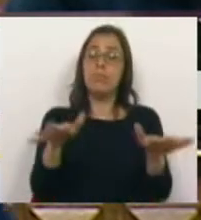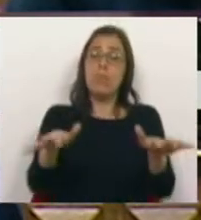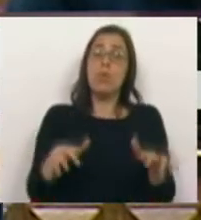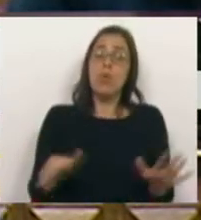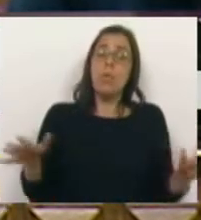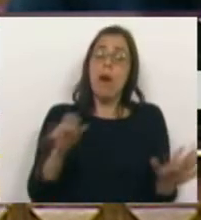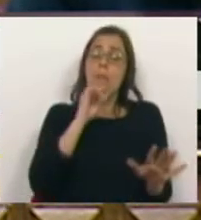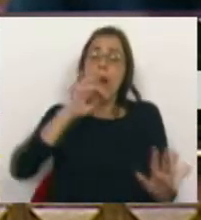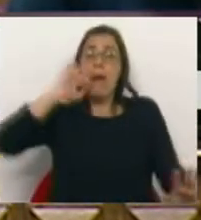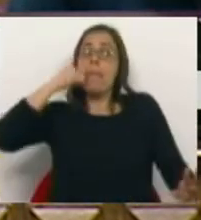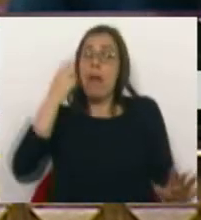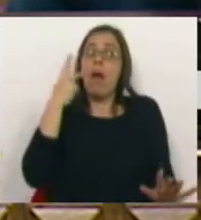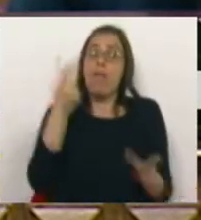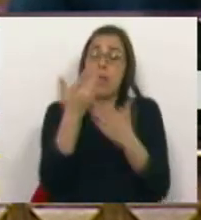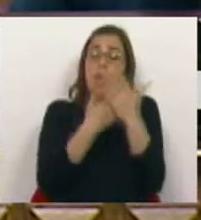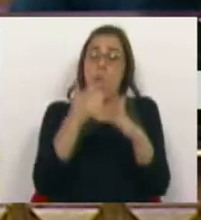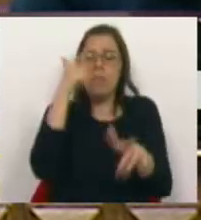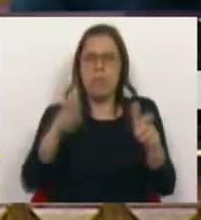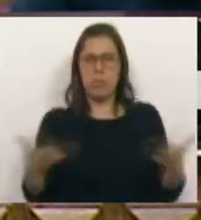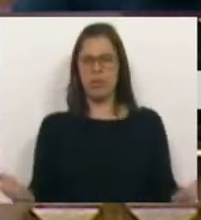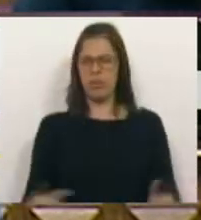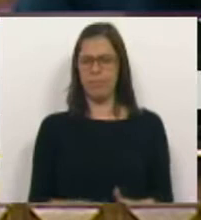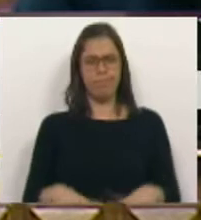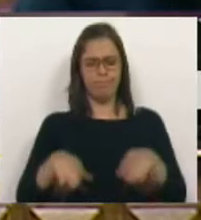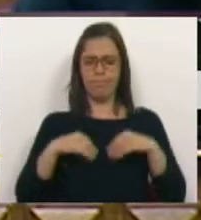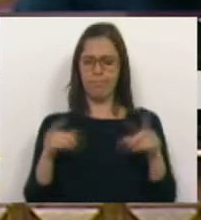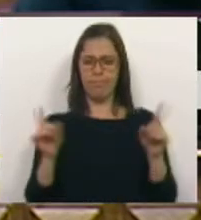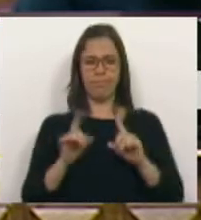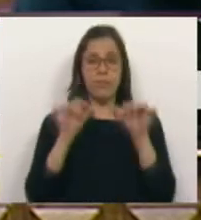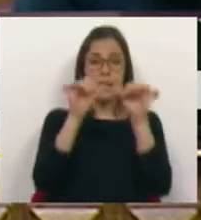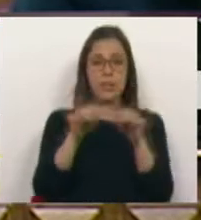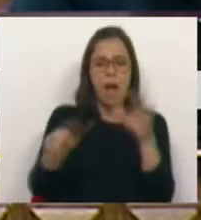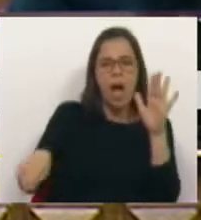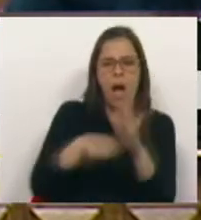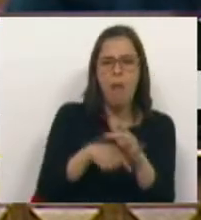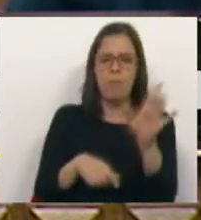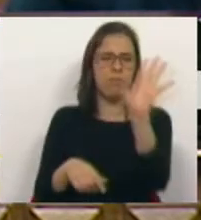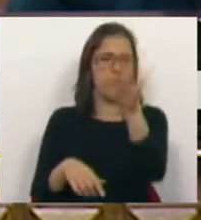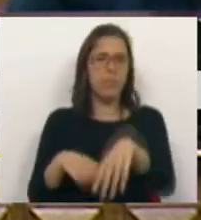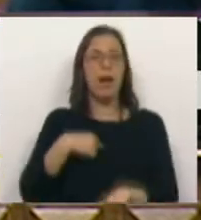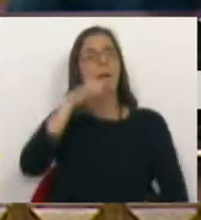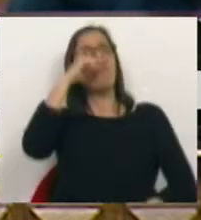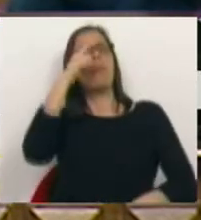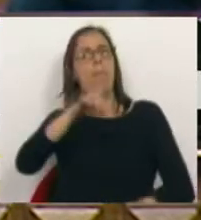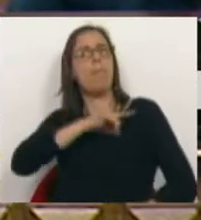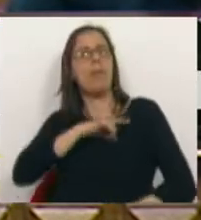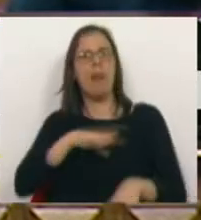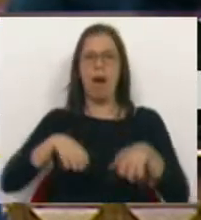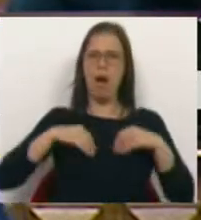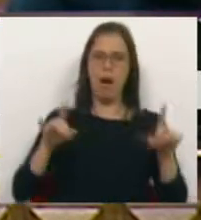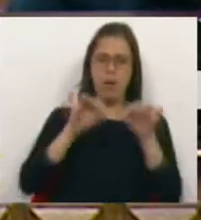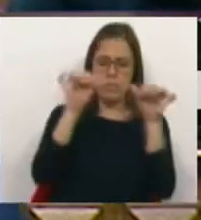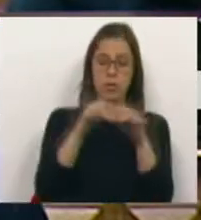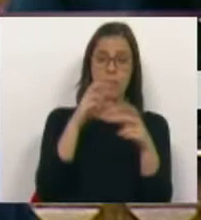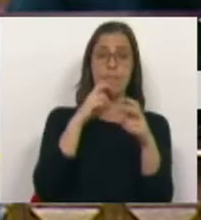monopólio e que podem prejudicar a vida da economia e das pessoas. Não aceitamos este sistema de ameaça, não aceitamos essa prepotência do privado sobre um